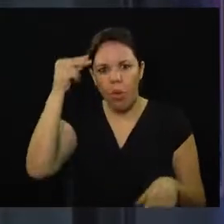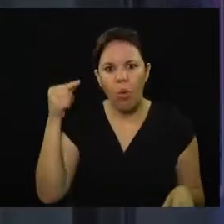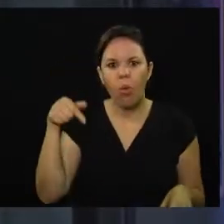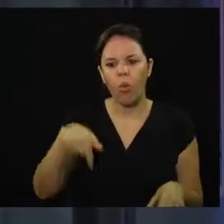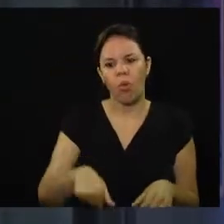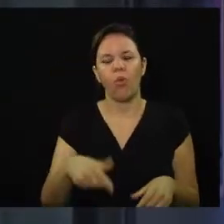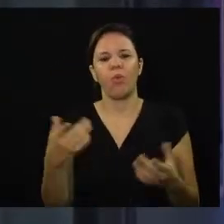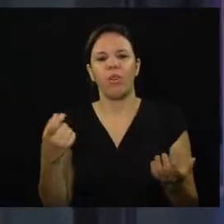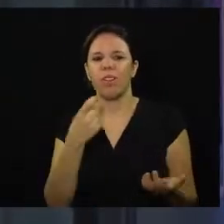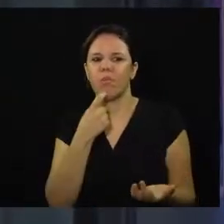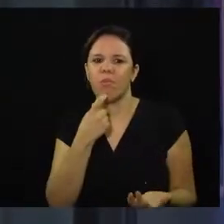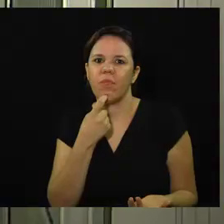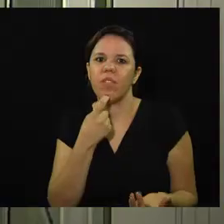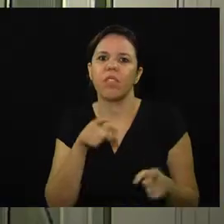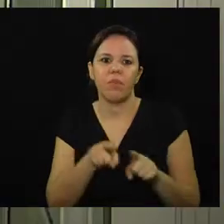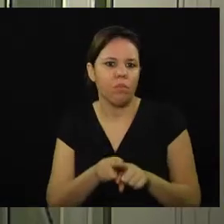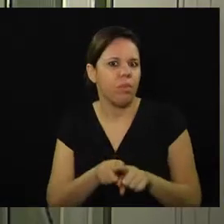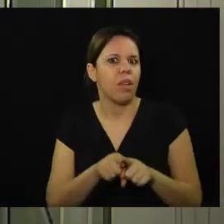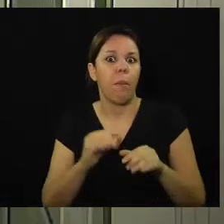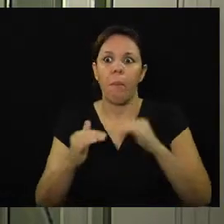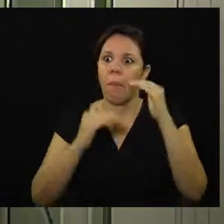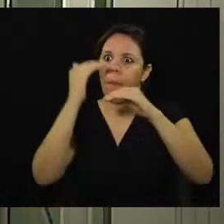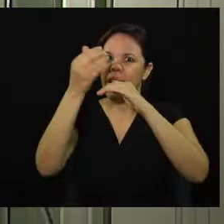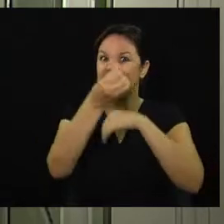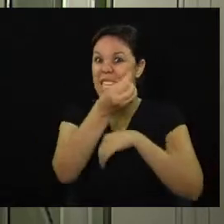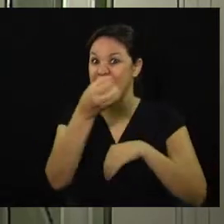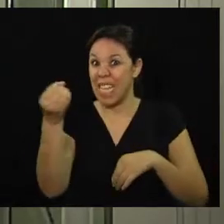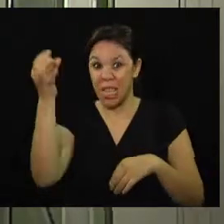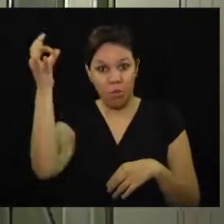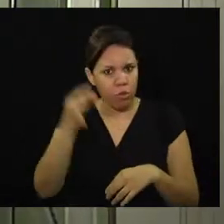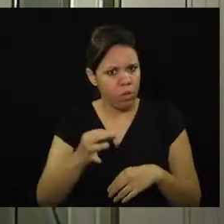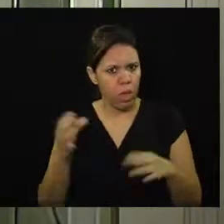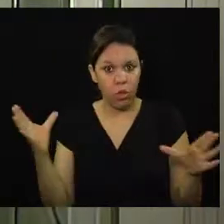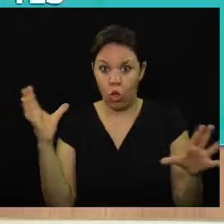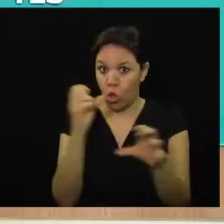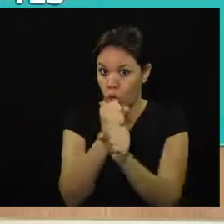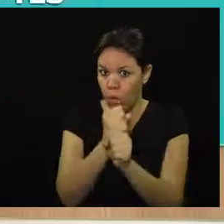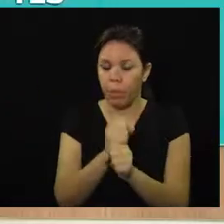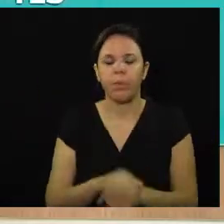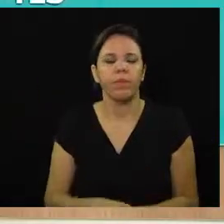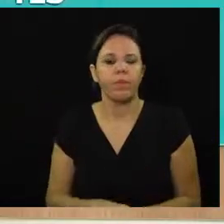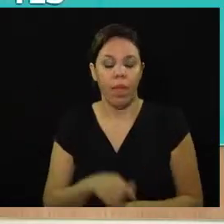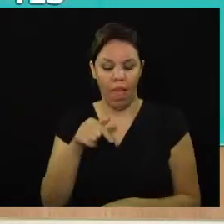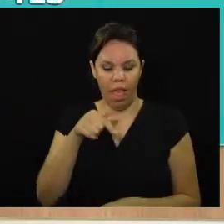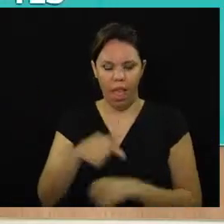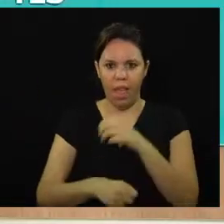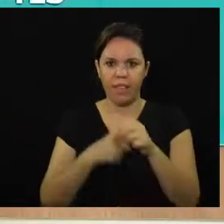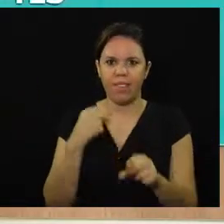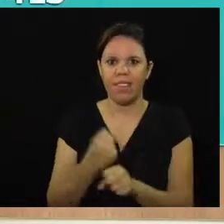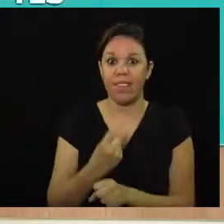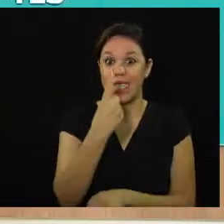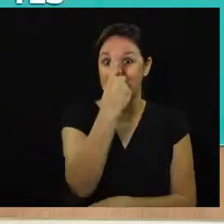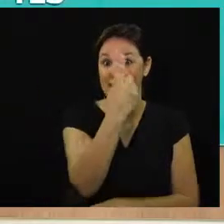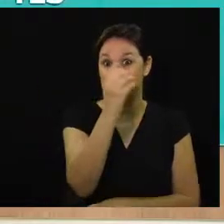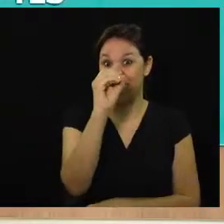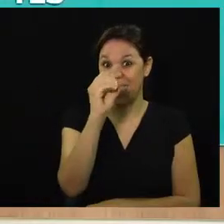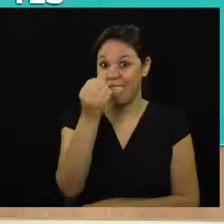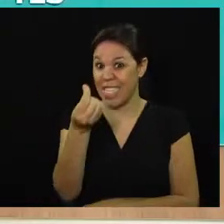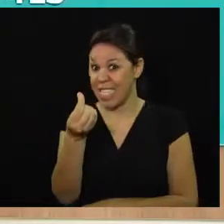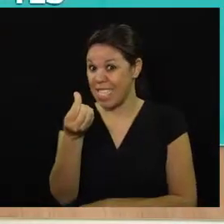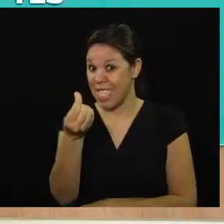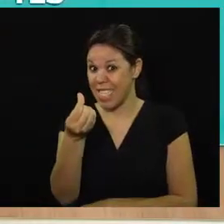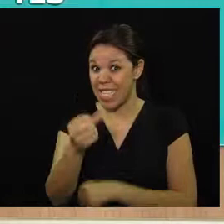pela maternidade de Campinas ultrapassam 60% do total Ela este ano completa 106 anos